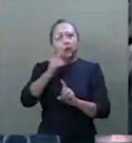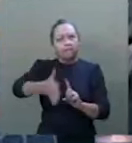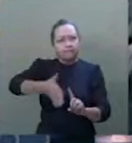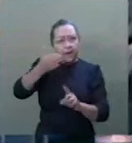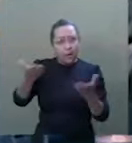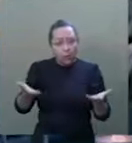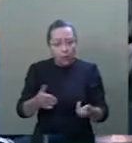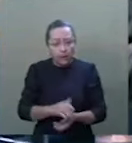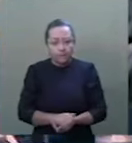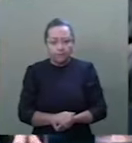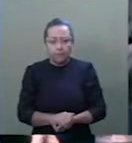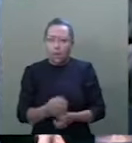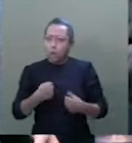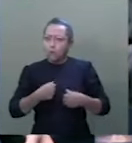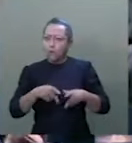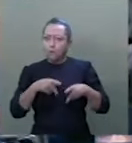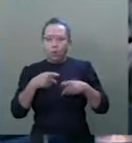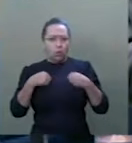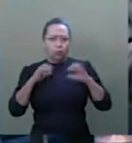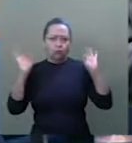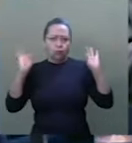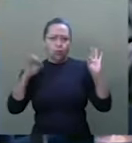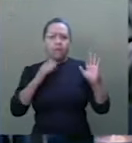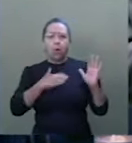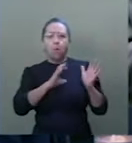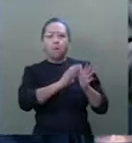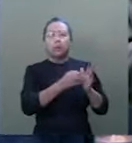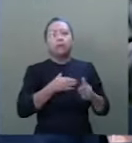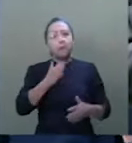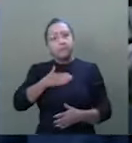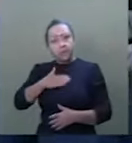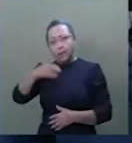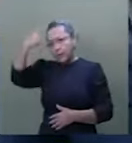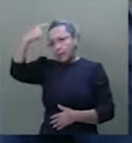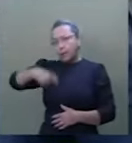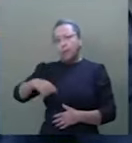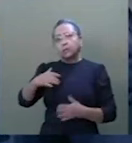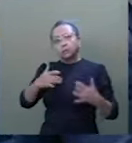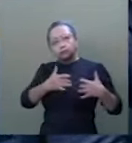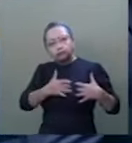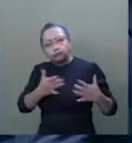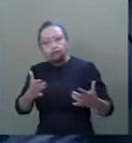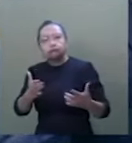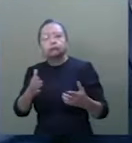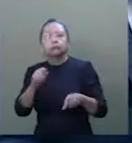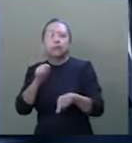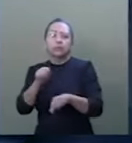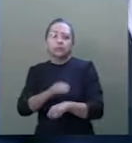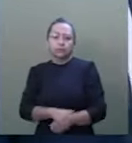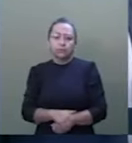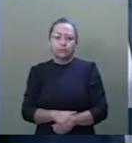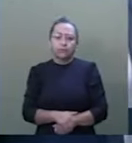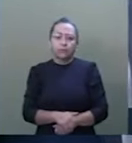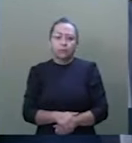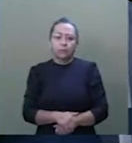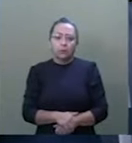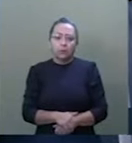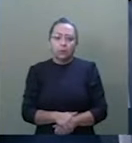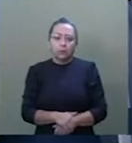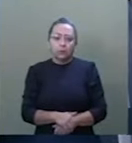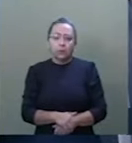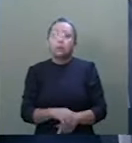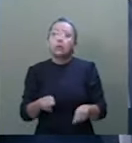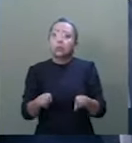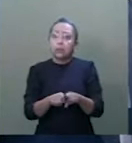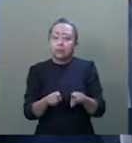Não falo aí pelo meu partido, mas falo por mim, solidário à obstrução. É importante que nós possamos também